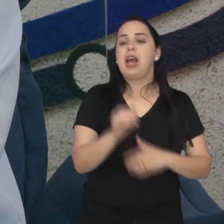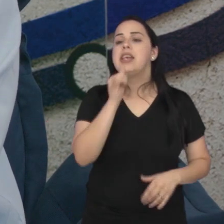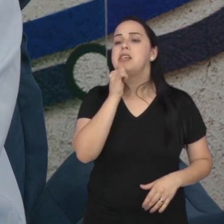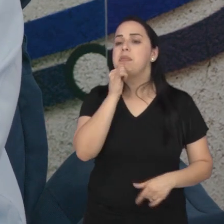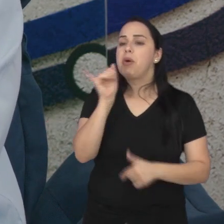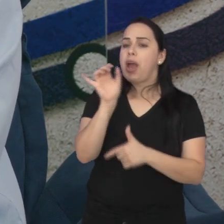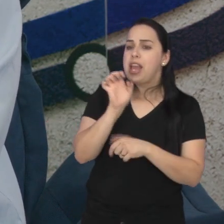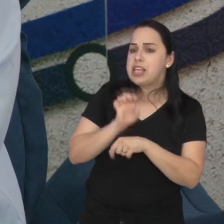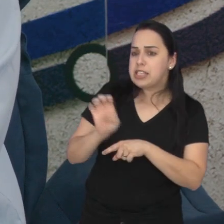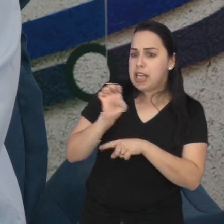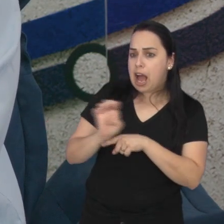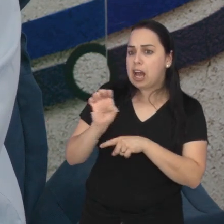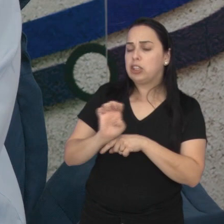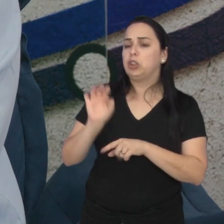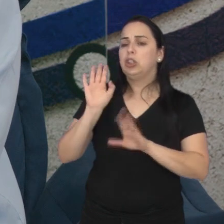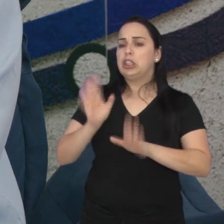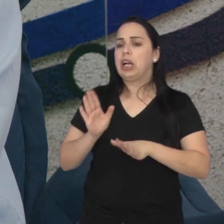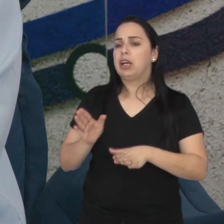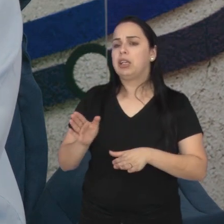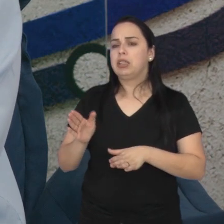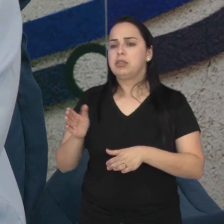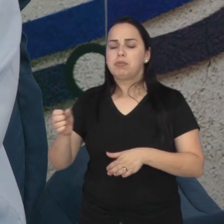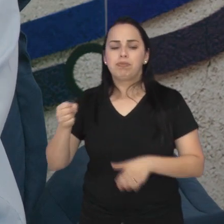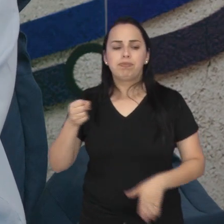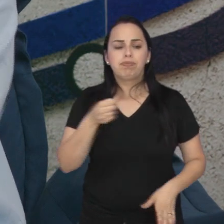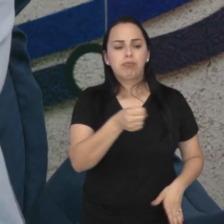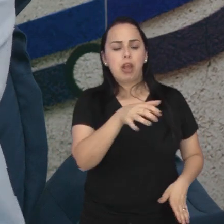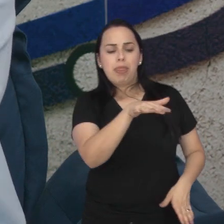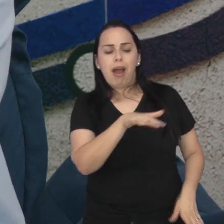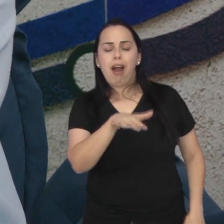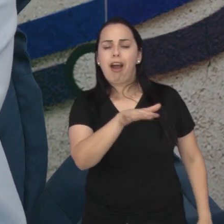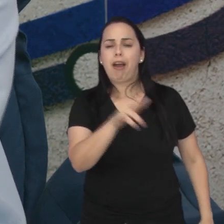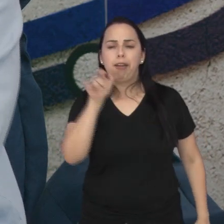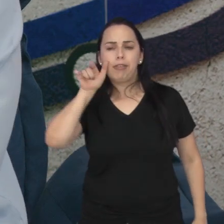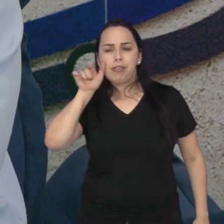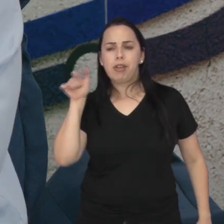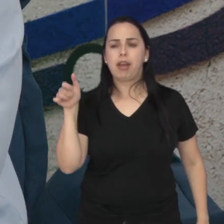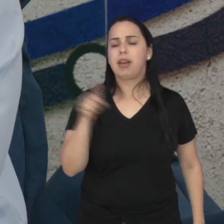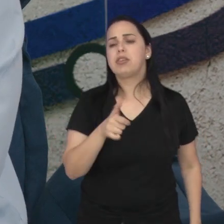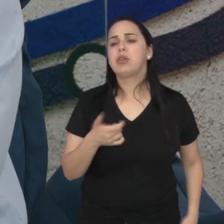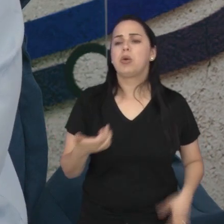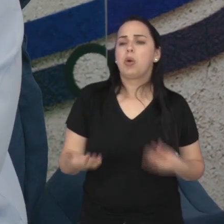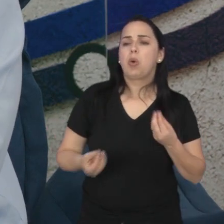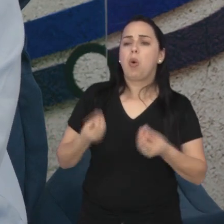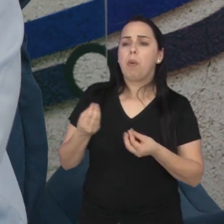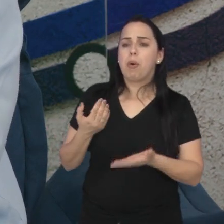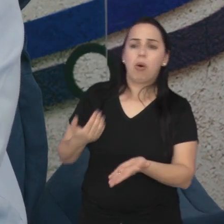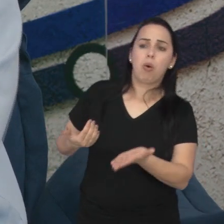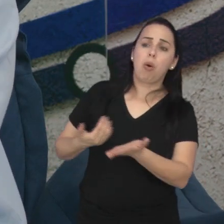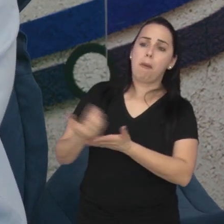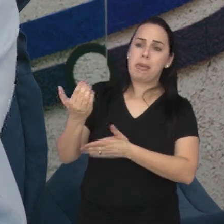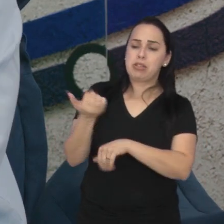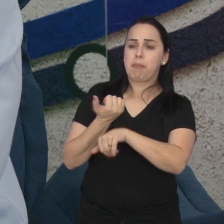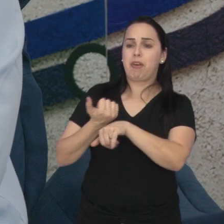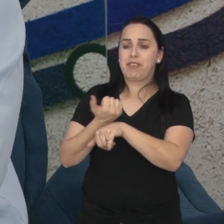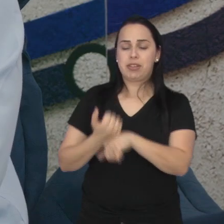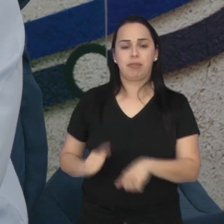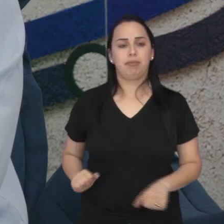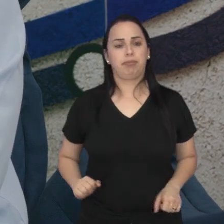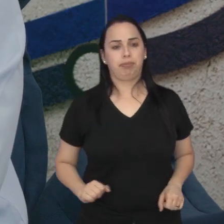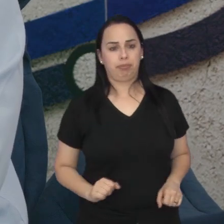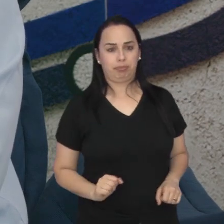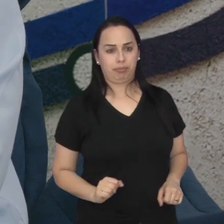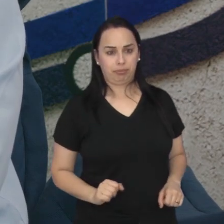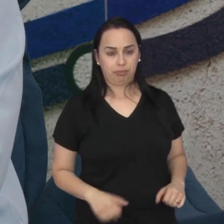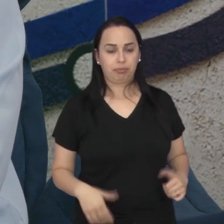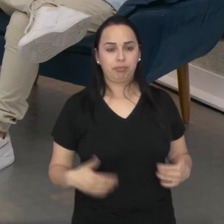do estágio? Ele já consegue buscar uma área que ele tem mais interesse para iniciar? Como que é o início da carreira desse